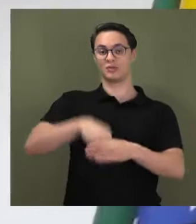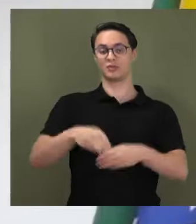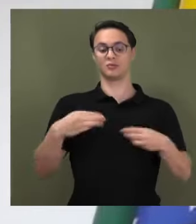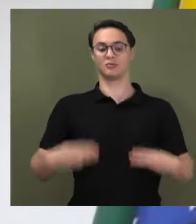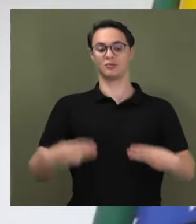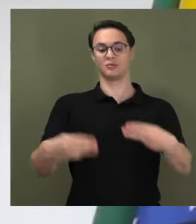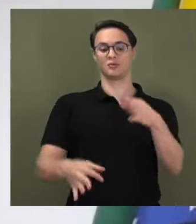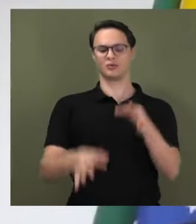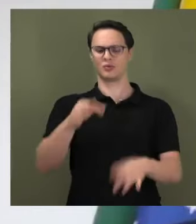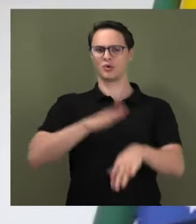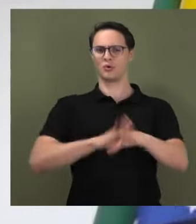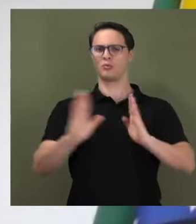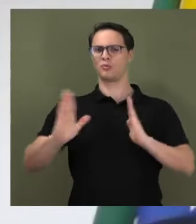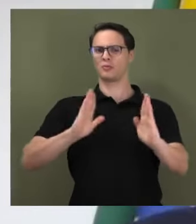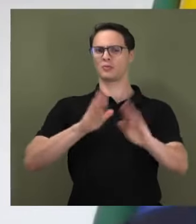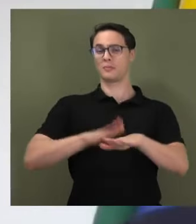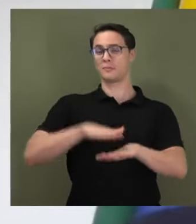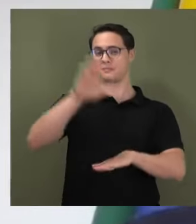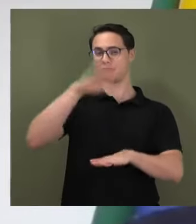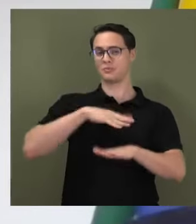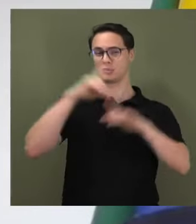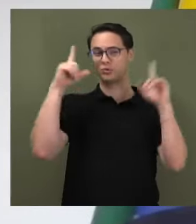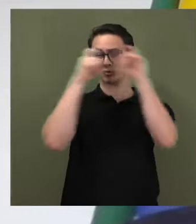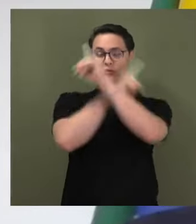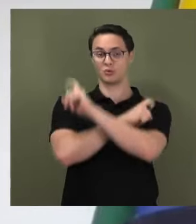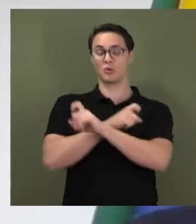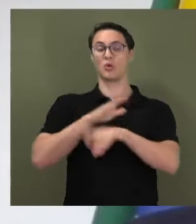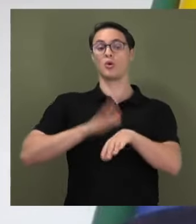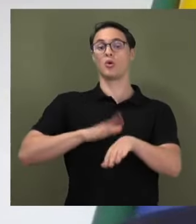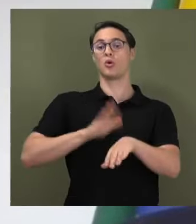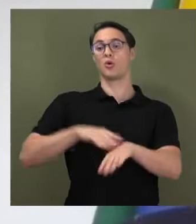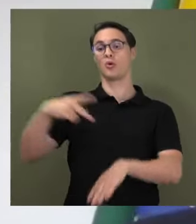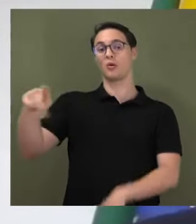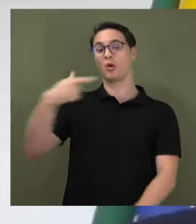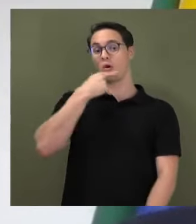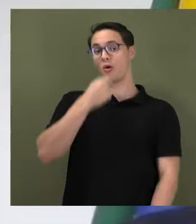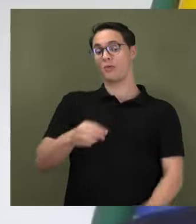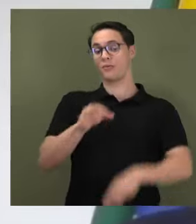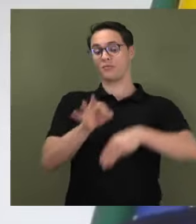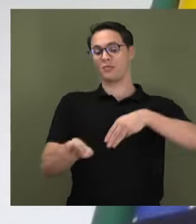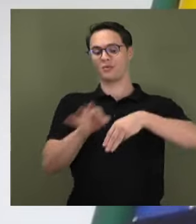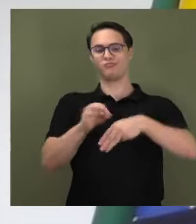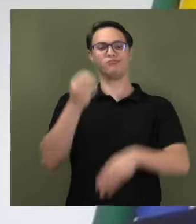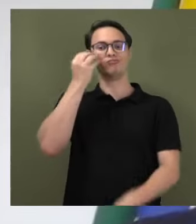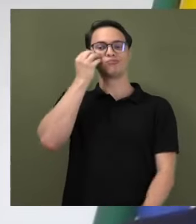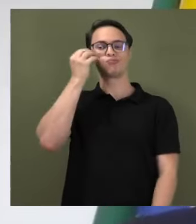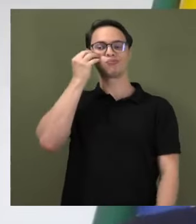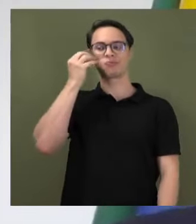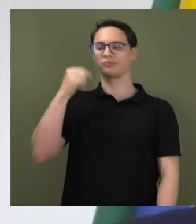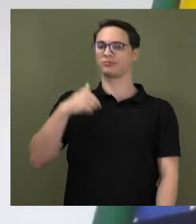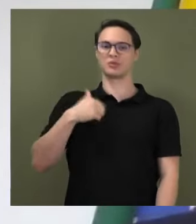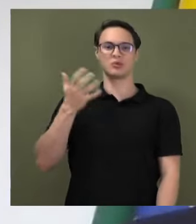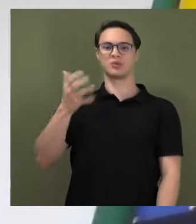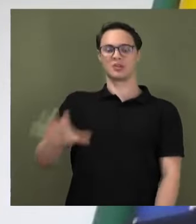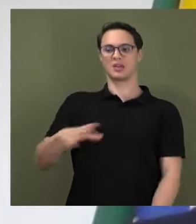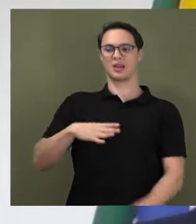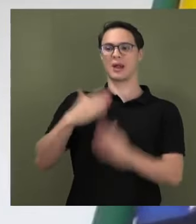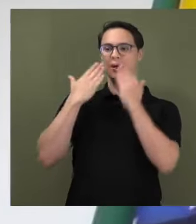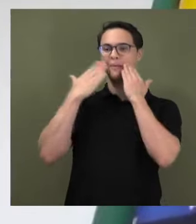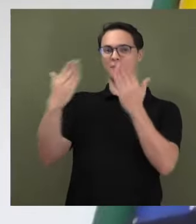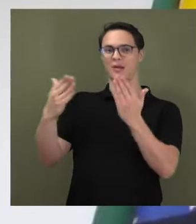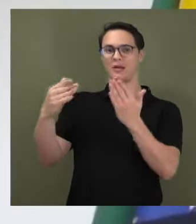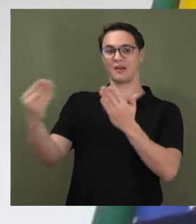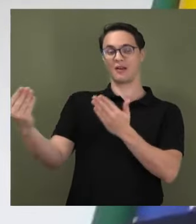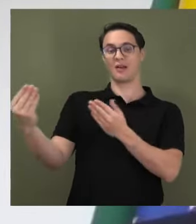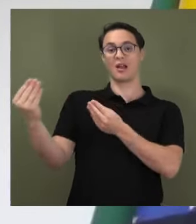no período mais crítico em que o ministro Flávio Dino vinha se negando a apresentar a CPMI do Congresso